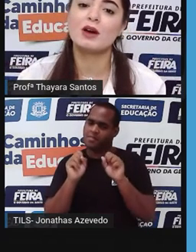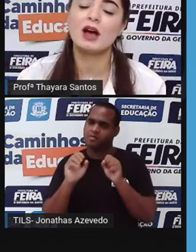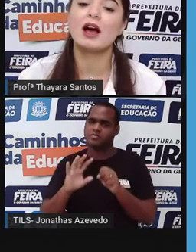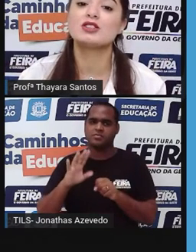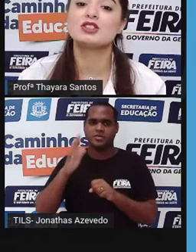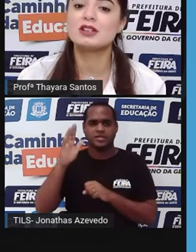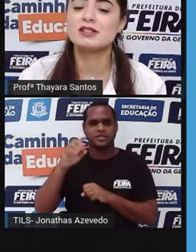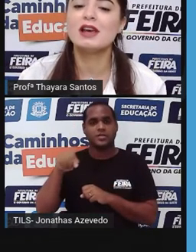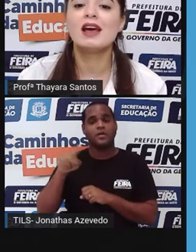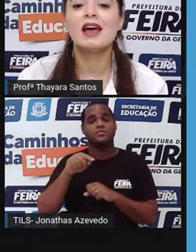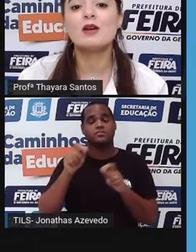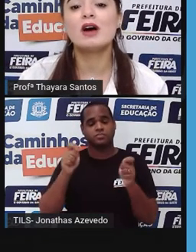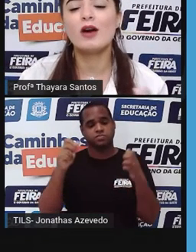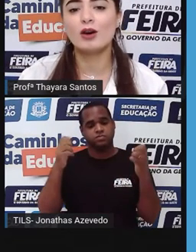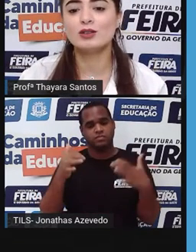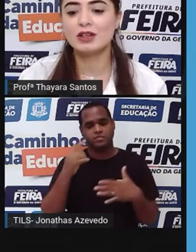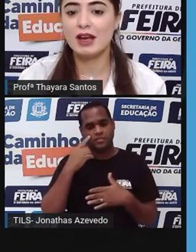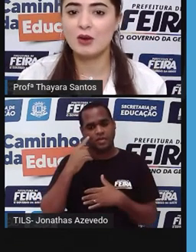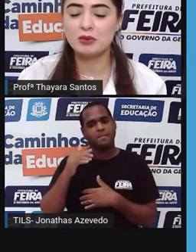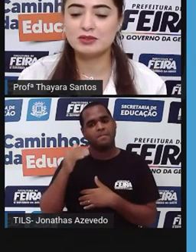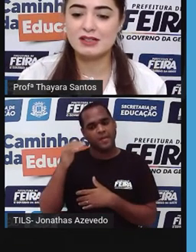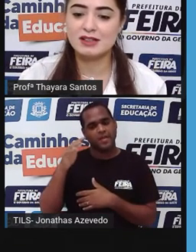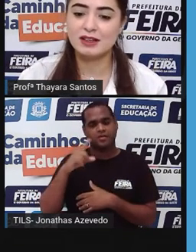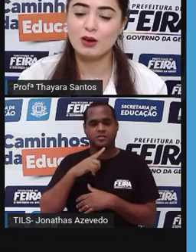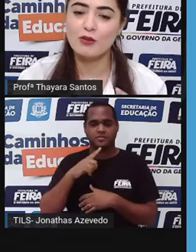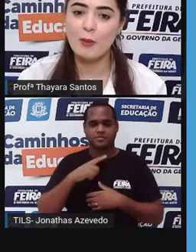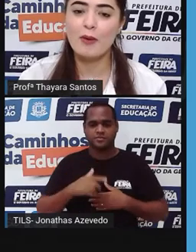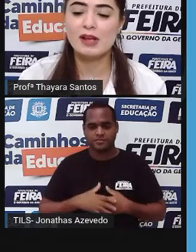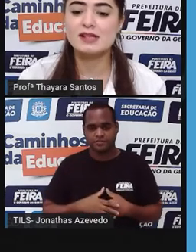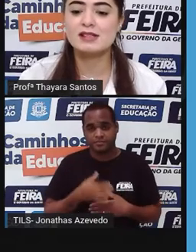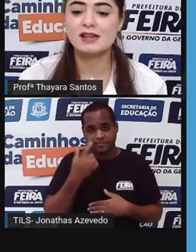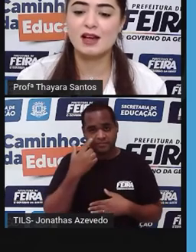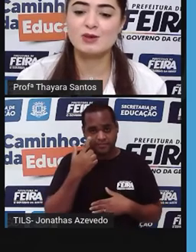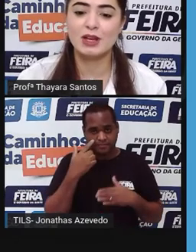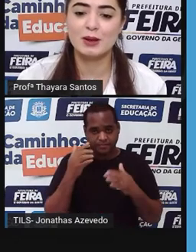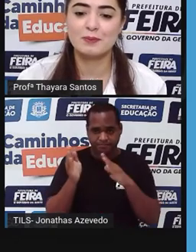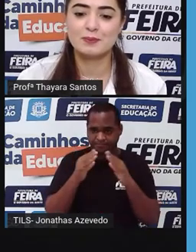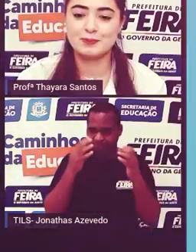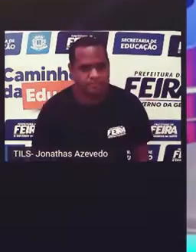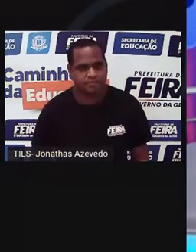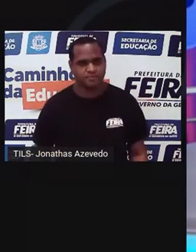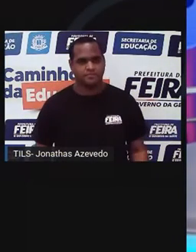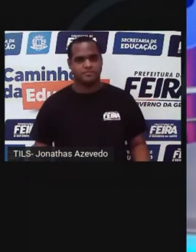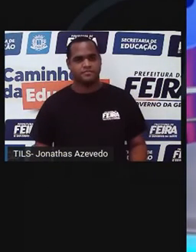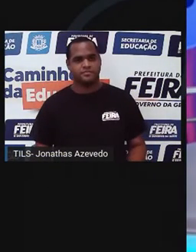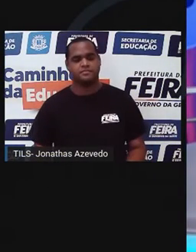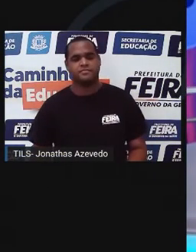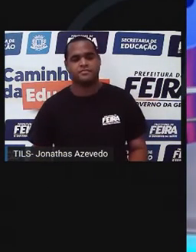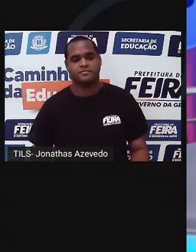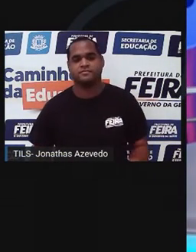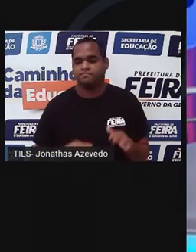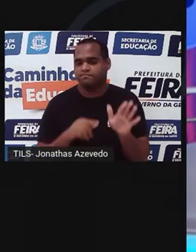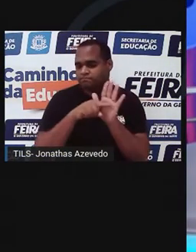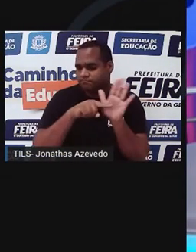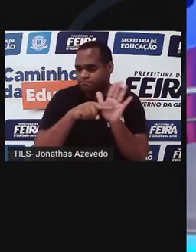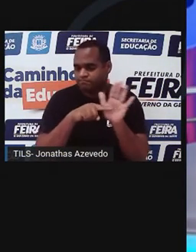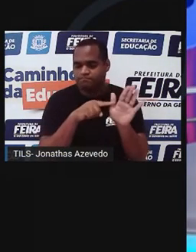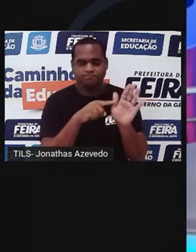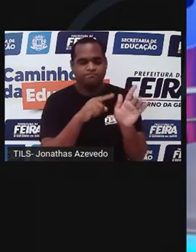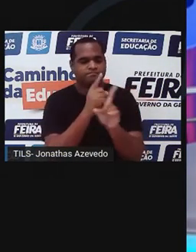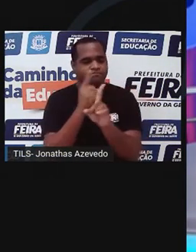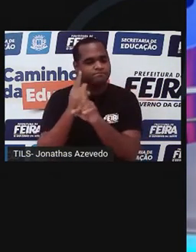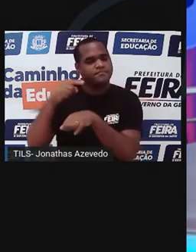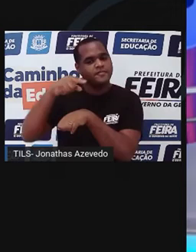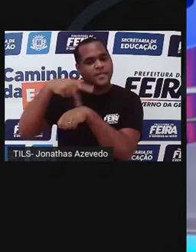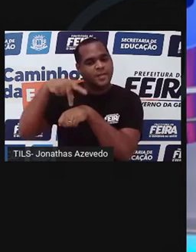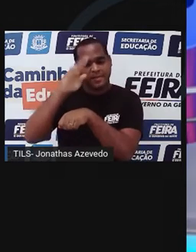acontecer. A chance é maior que aconteça. Então, vamos conhecer esse caso aqui. Pesquisadores percorreram o